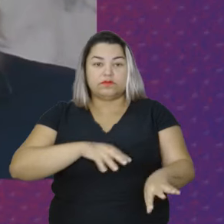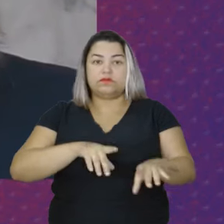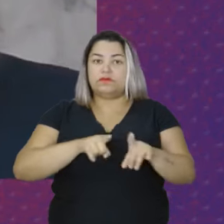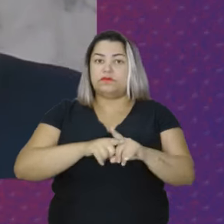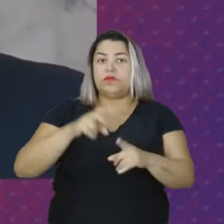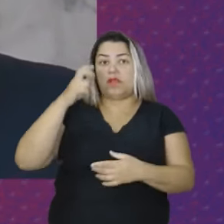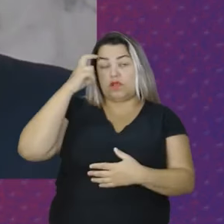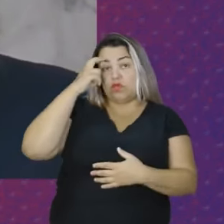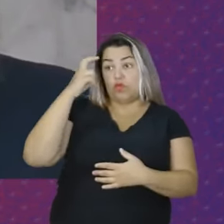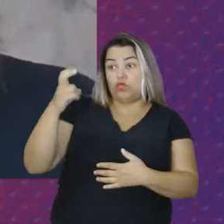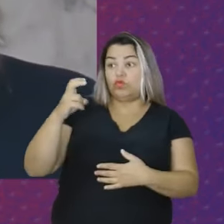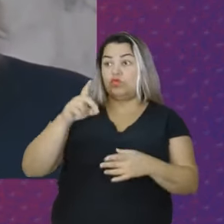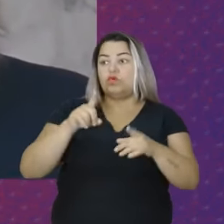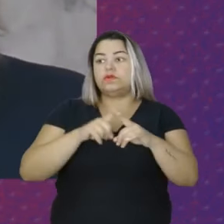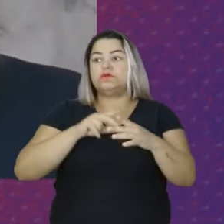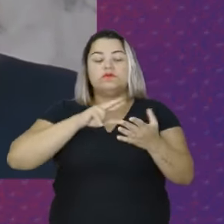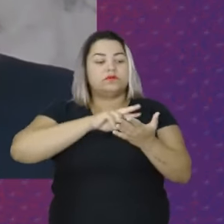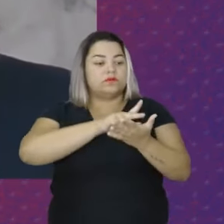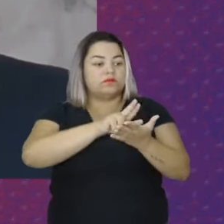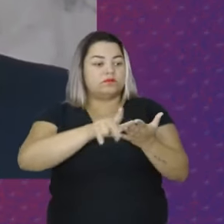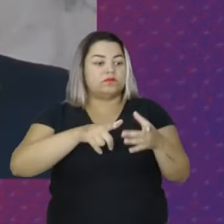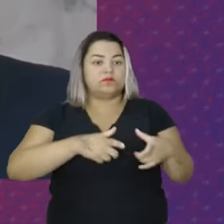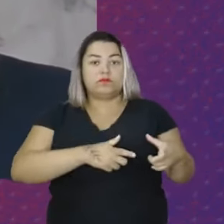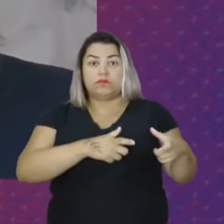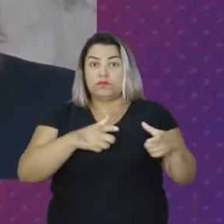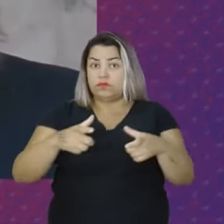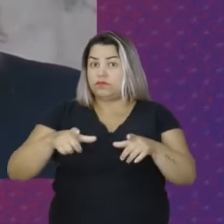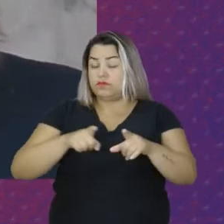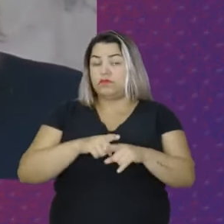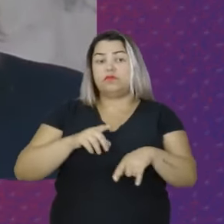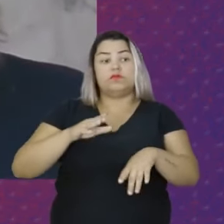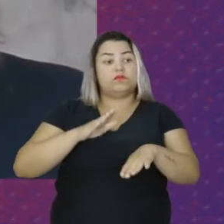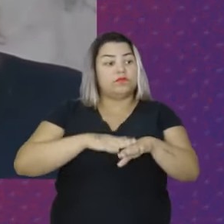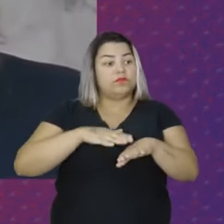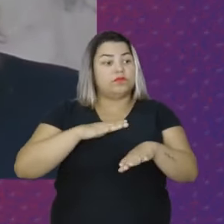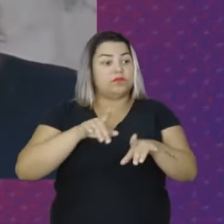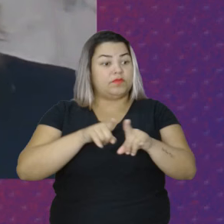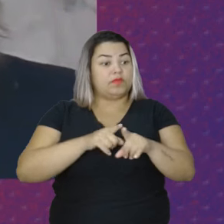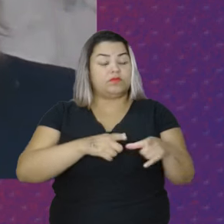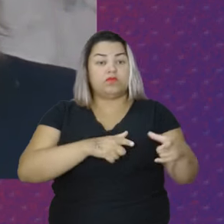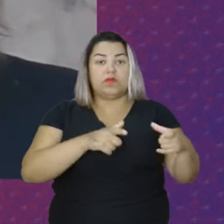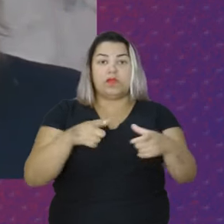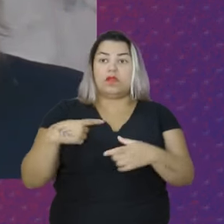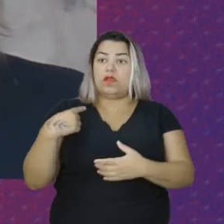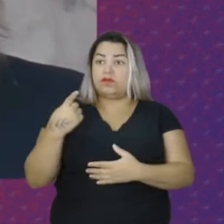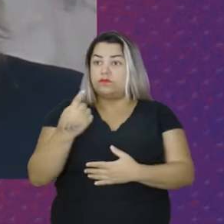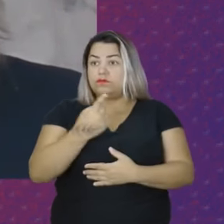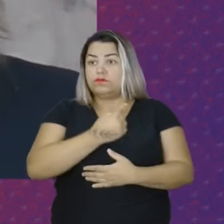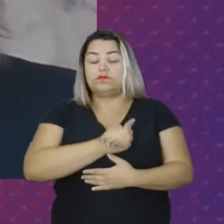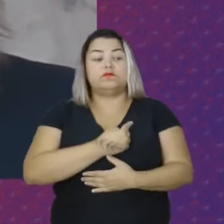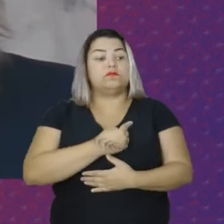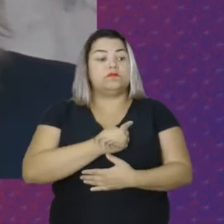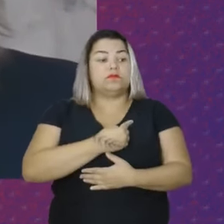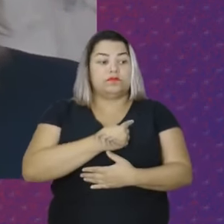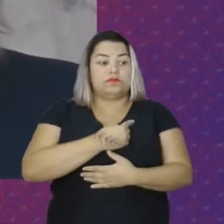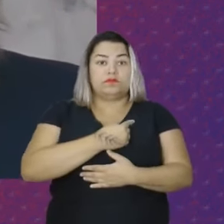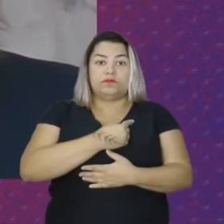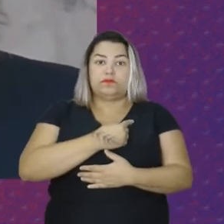na cultura, em diversas áreas, né? São muitas as áreas que nós estamos